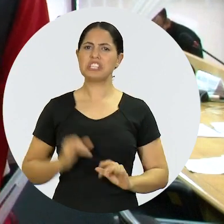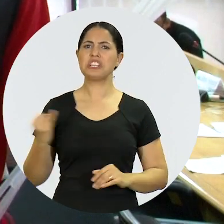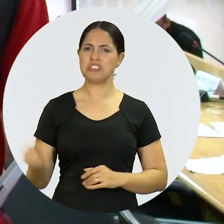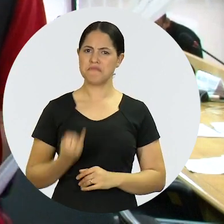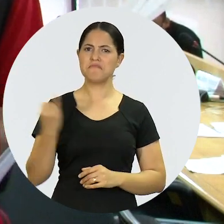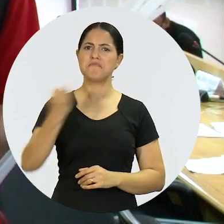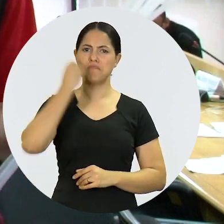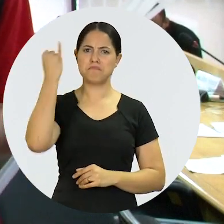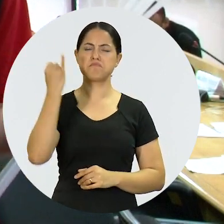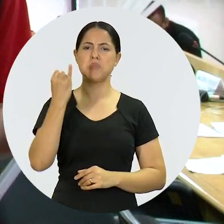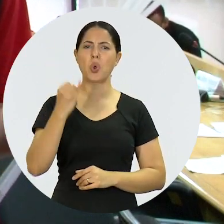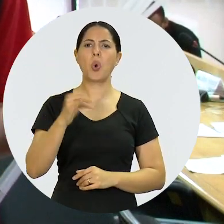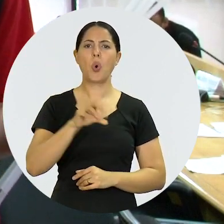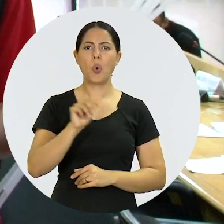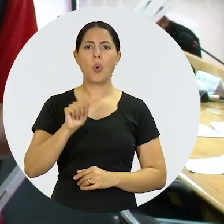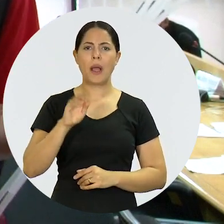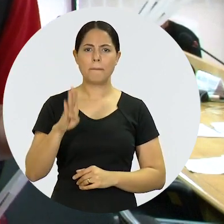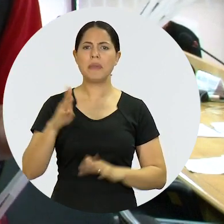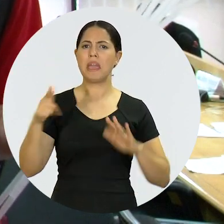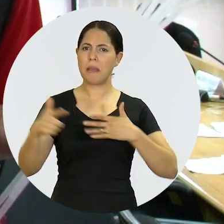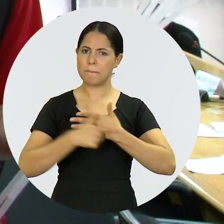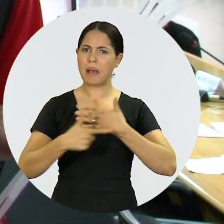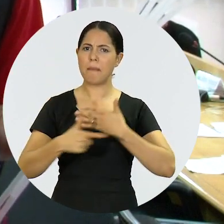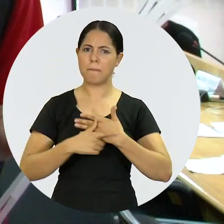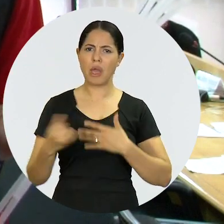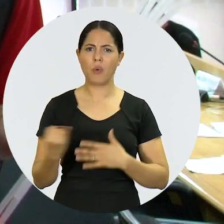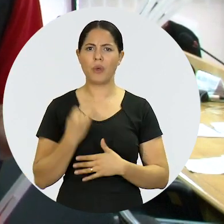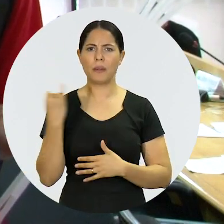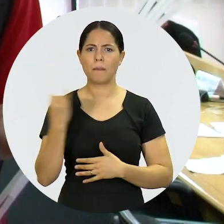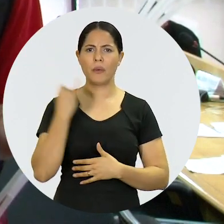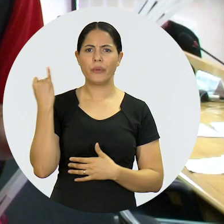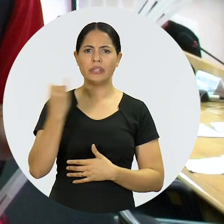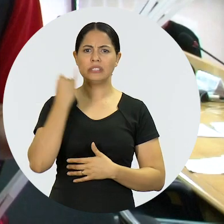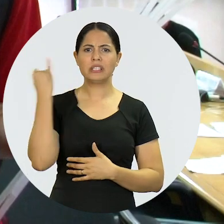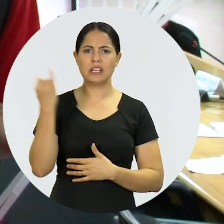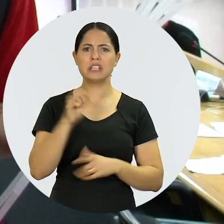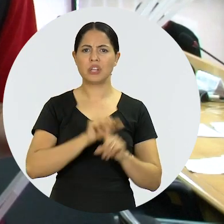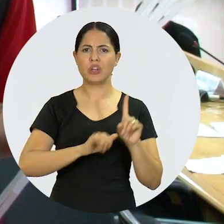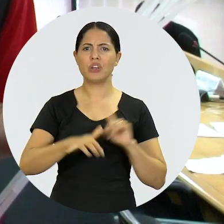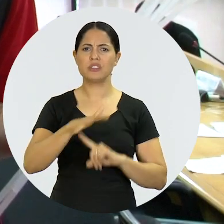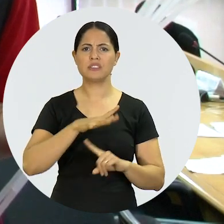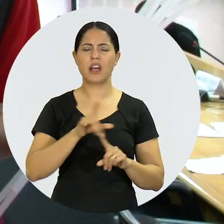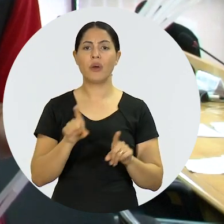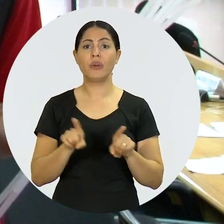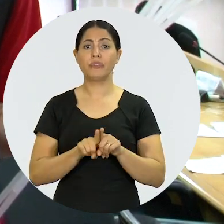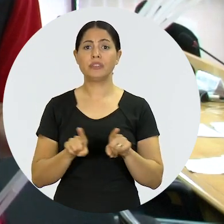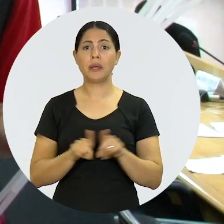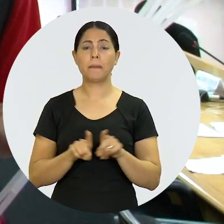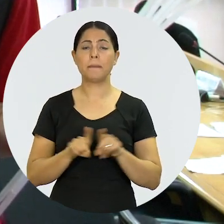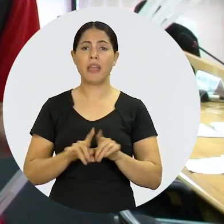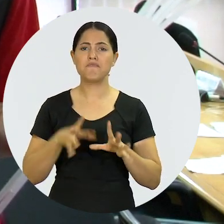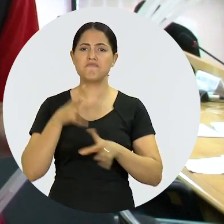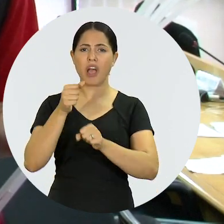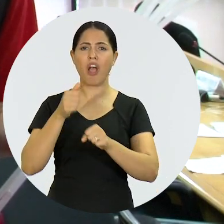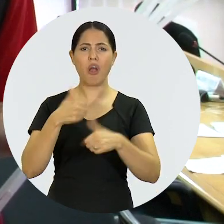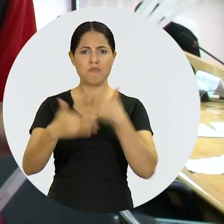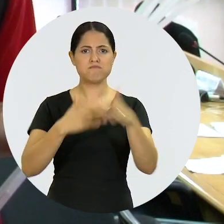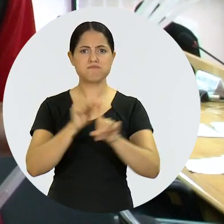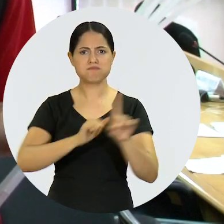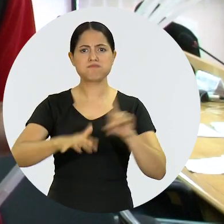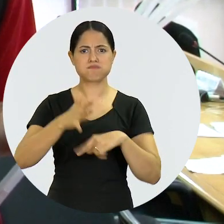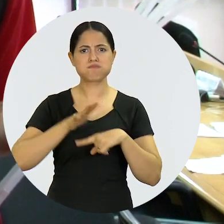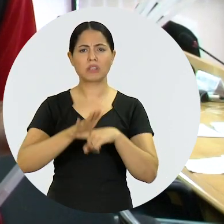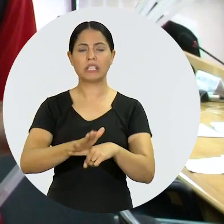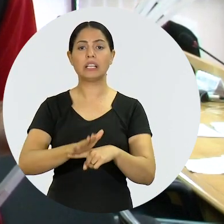realmente cumprindo o seu papel em defesa da sociedade e fortalecimento da cidadania e buscando